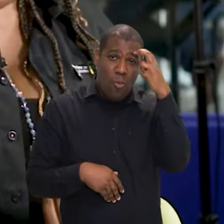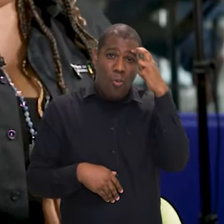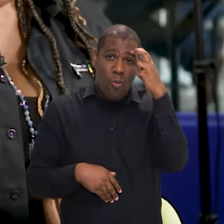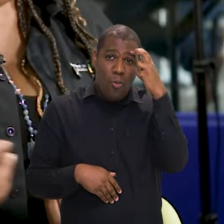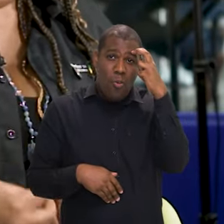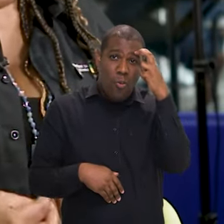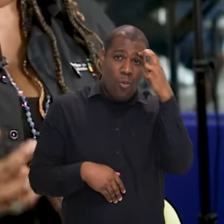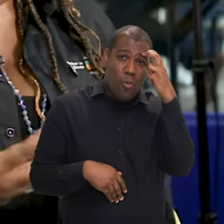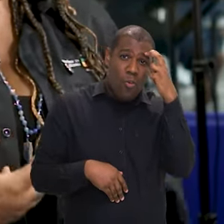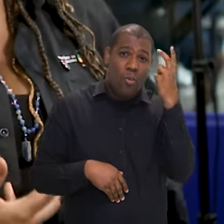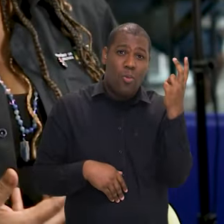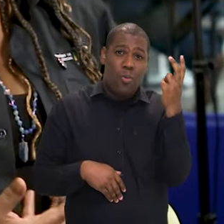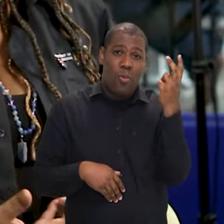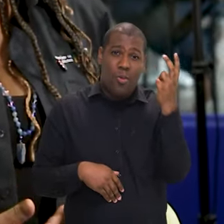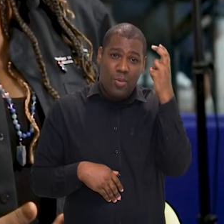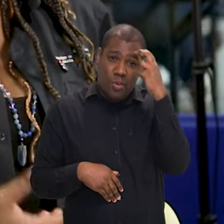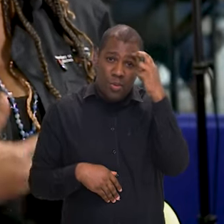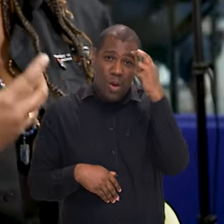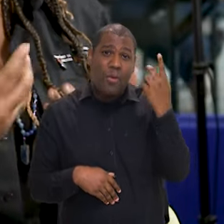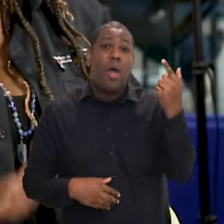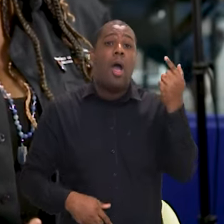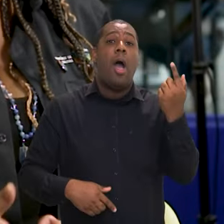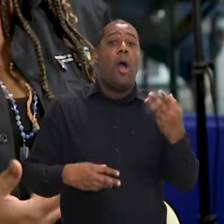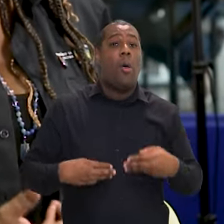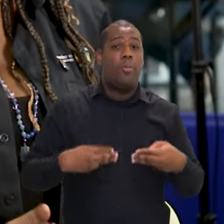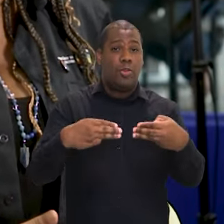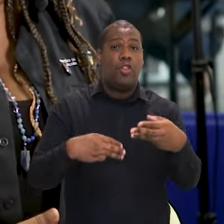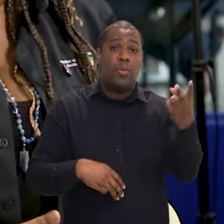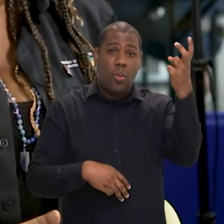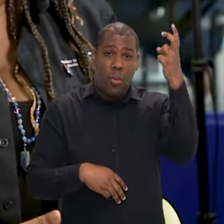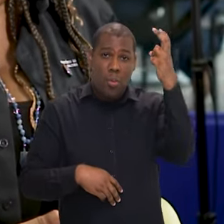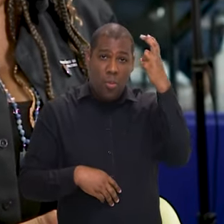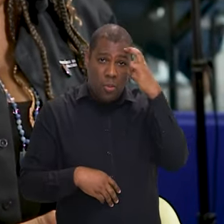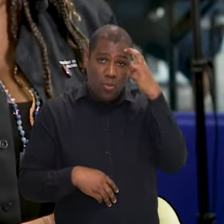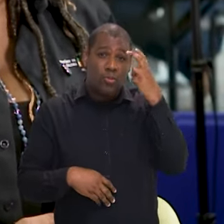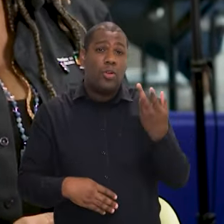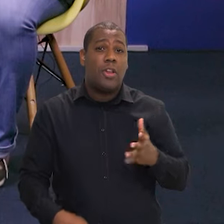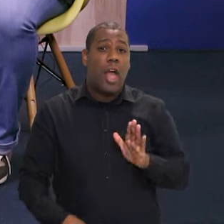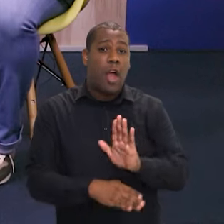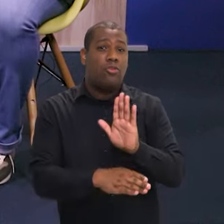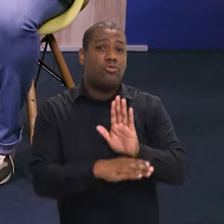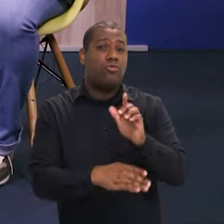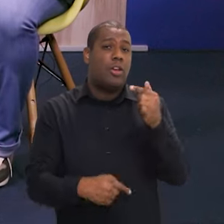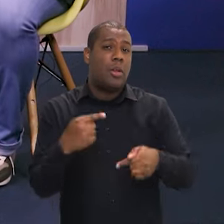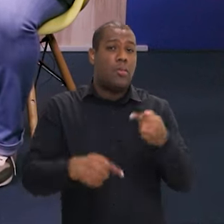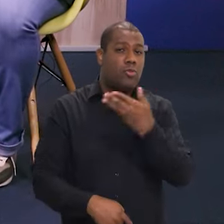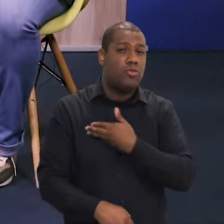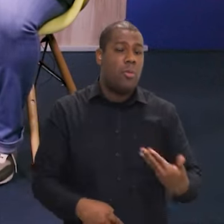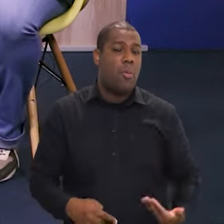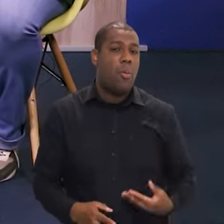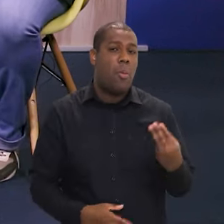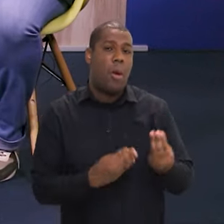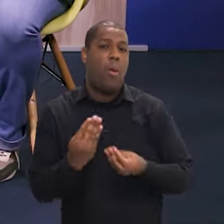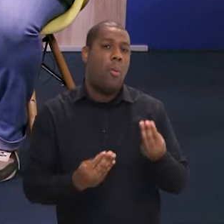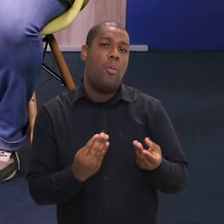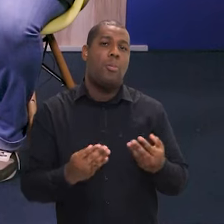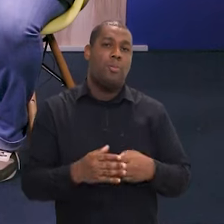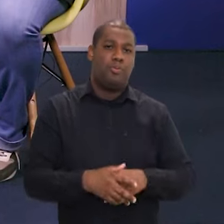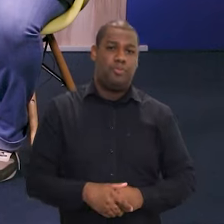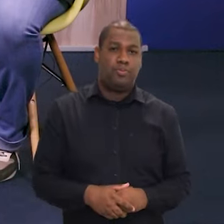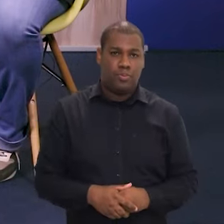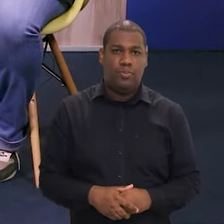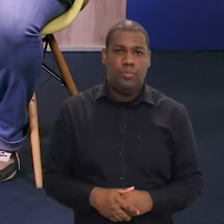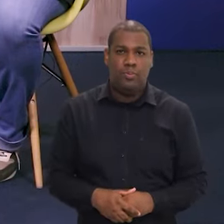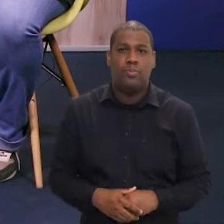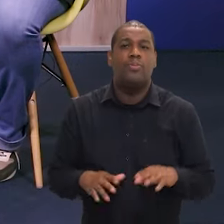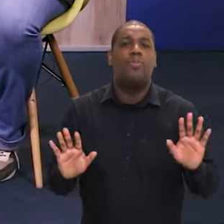culturais têm em relação às culturas, as políticas que o Ministério da Cultura está lançando. Então, esse é um apelo também